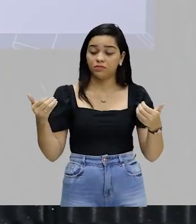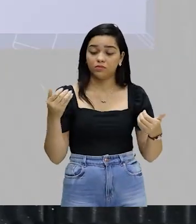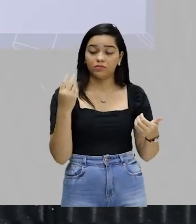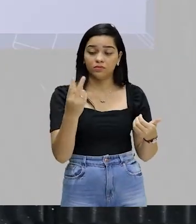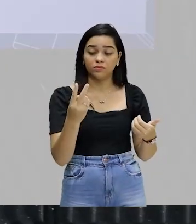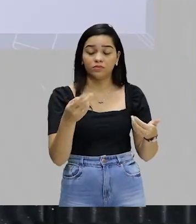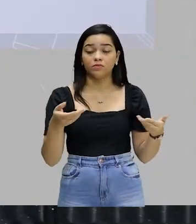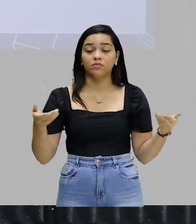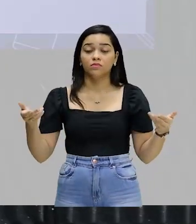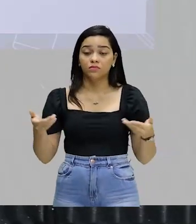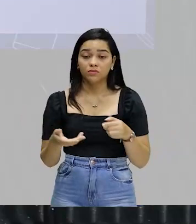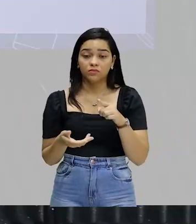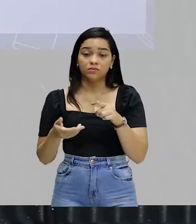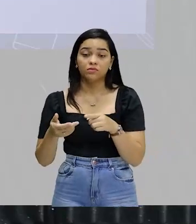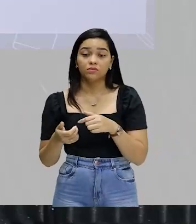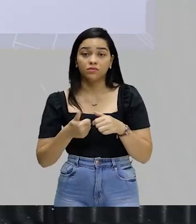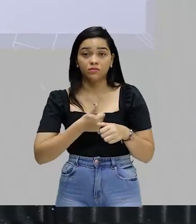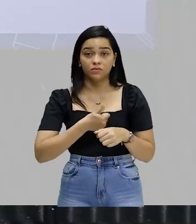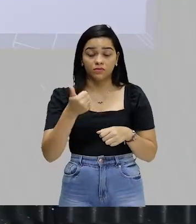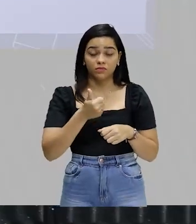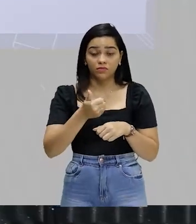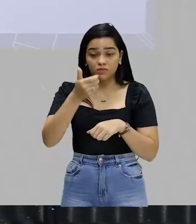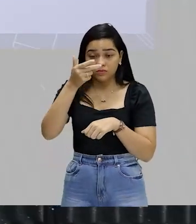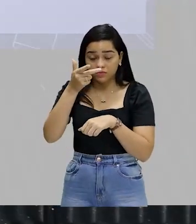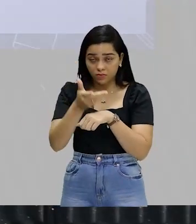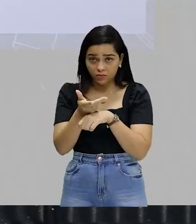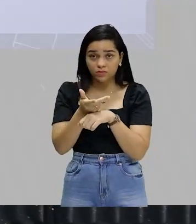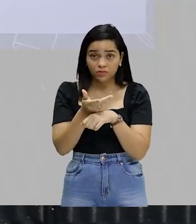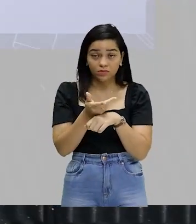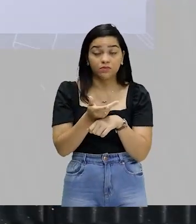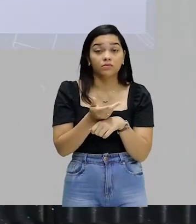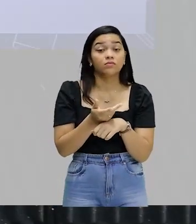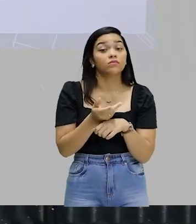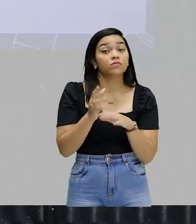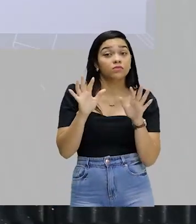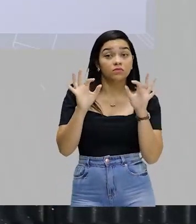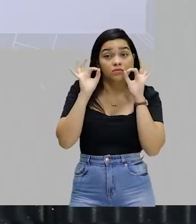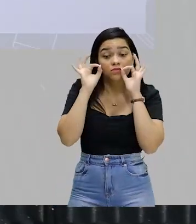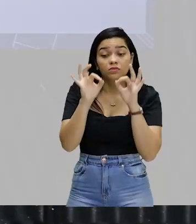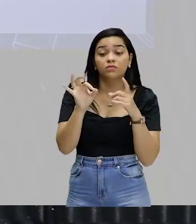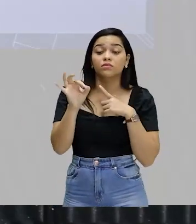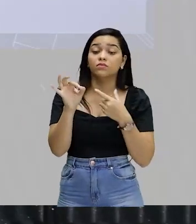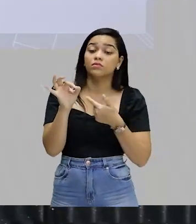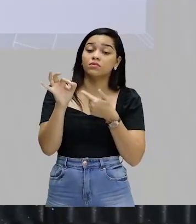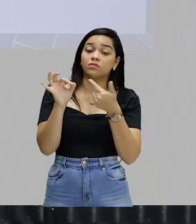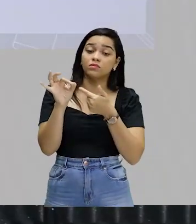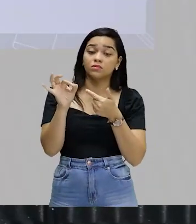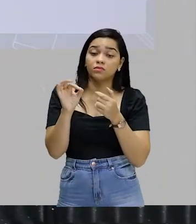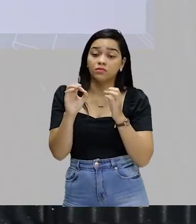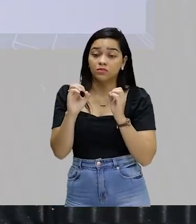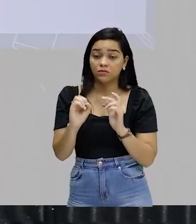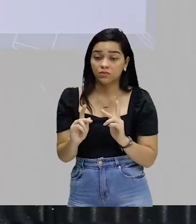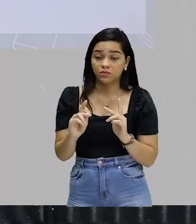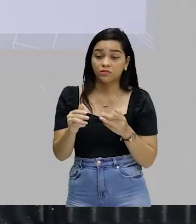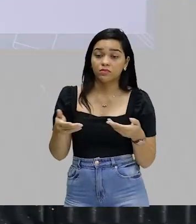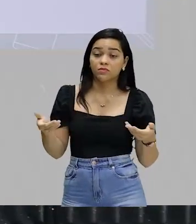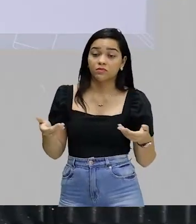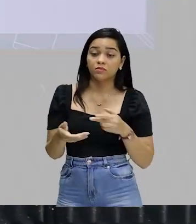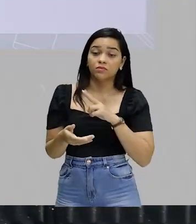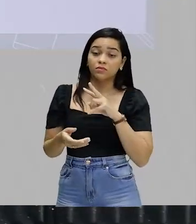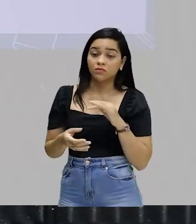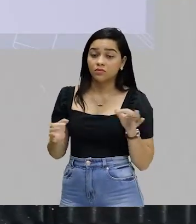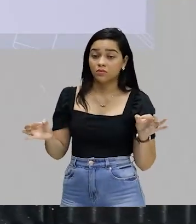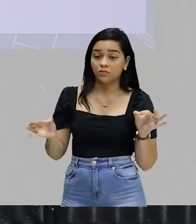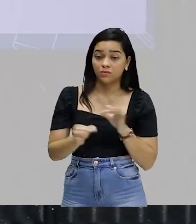Essa agora que você está assistindo é só a primeira parte então fica ligado que depois vai ter a segunda parte e tudo mais. E a gente vai